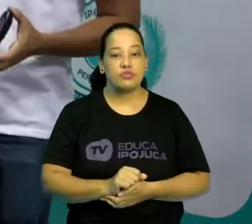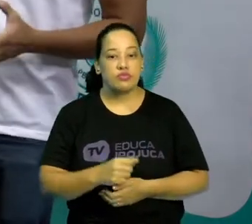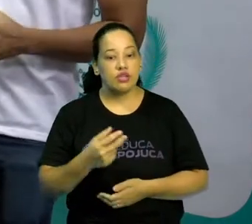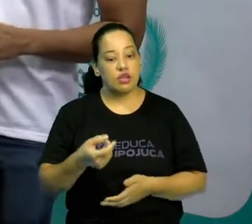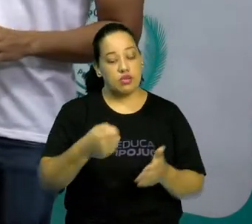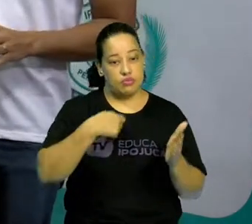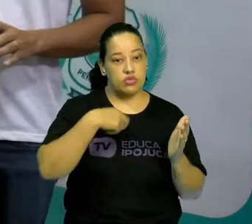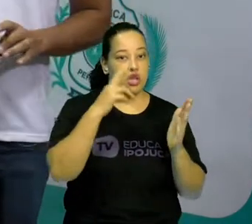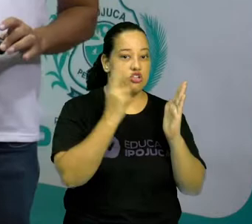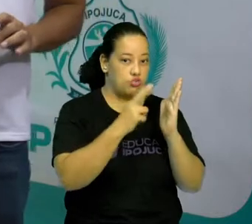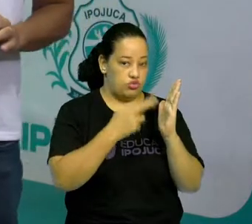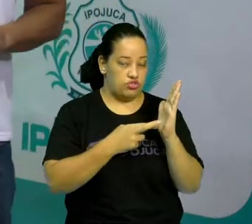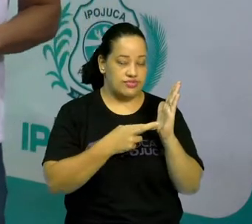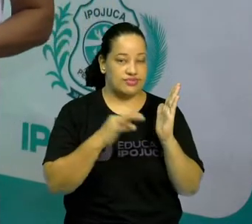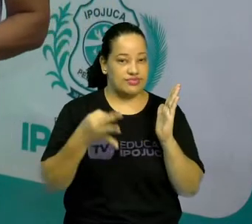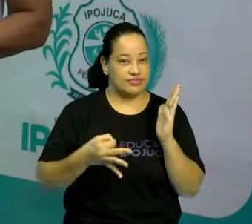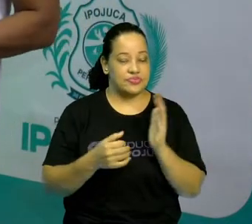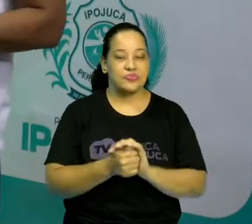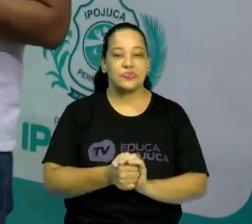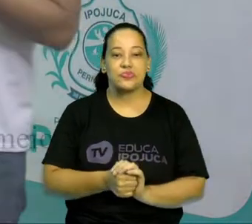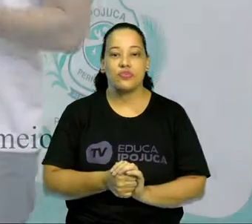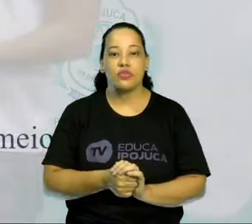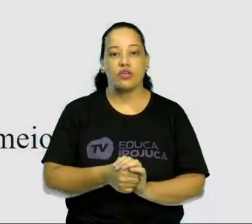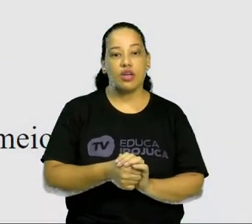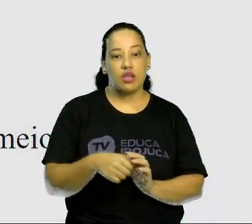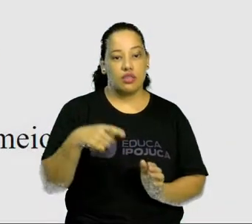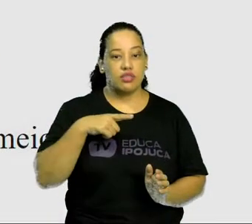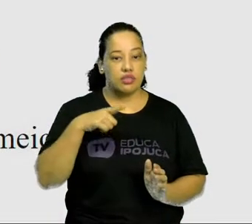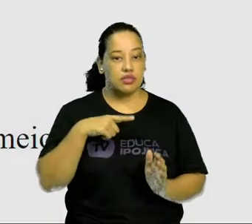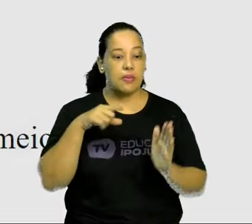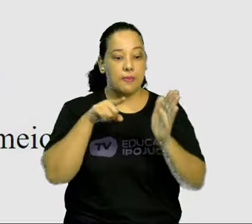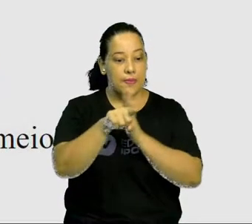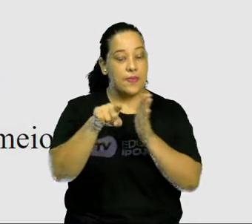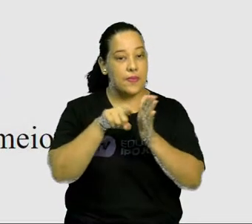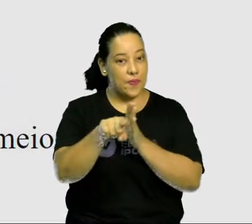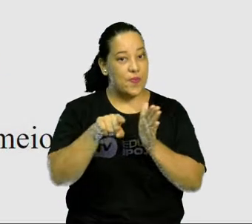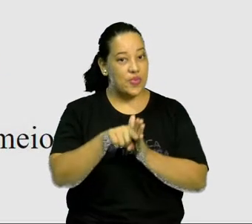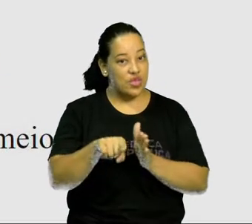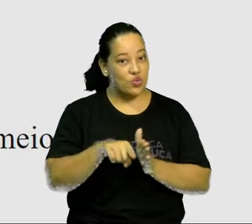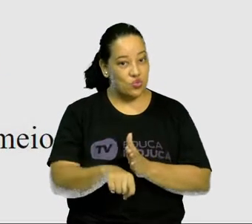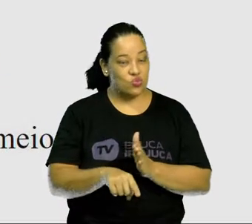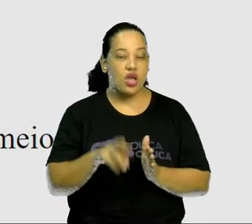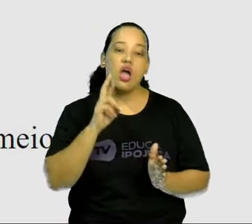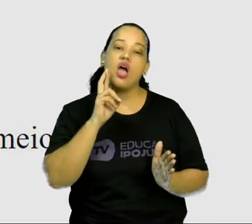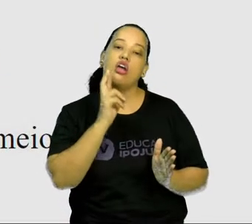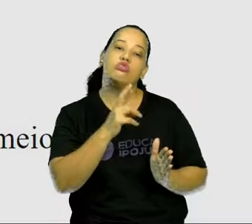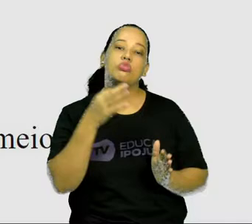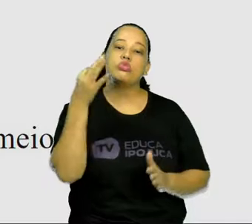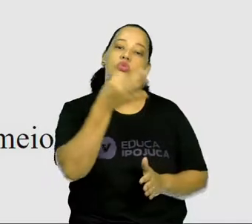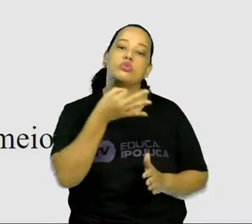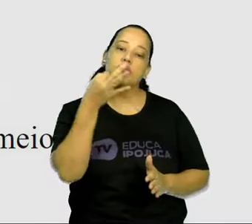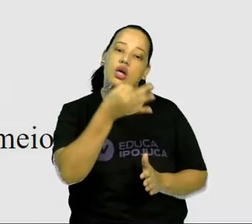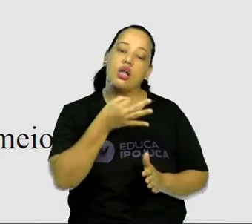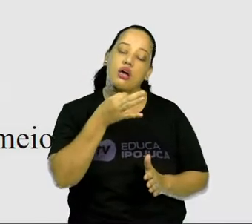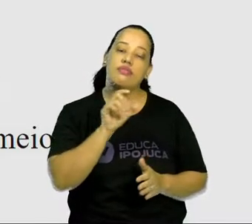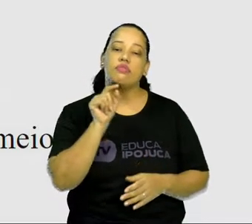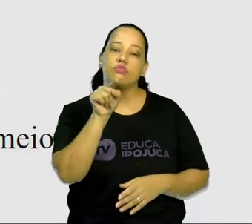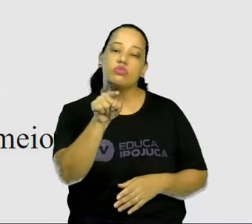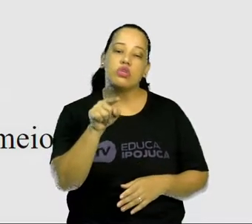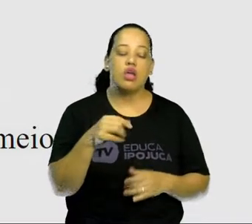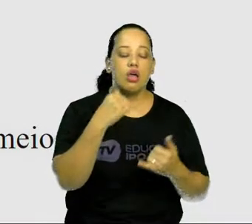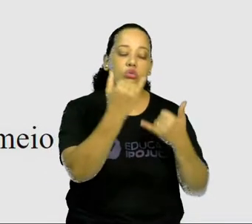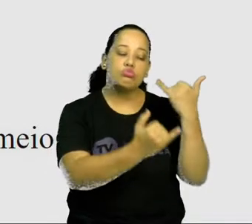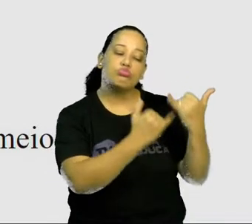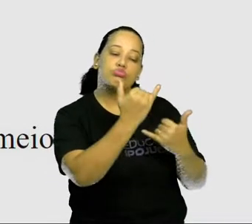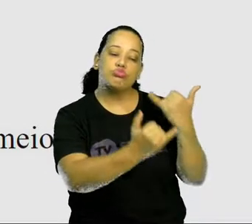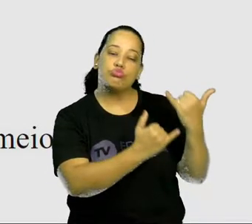Na semana passada eu trouxe para vocês as seguintes perguntas. Responda com suas palavras o que é jogo. O